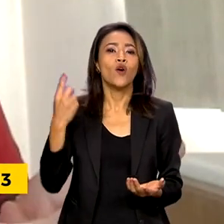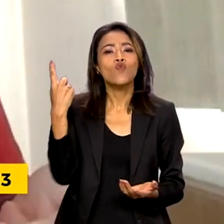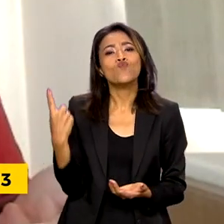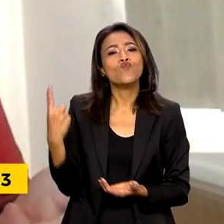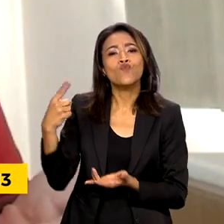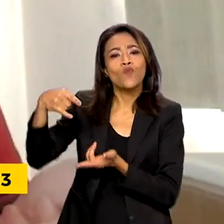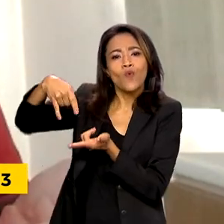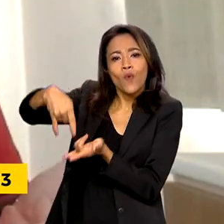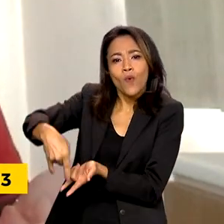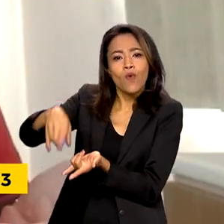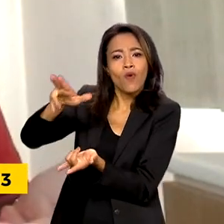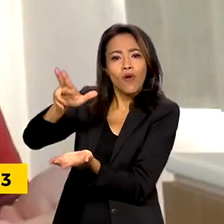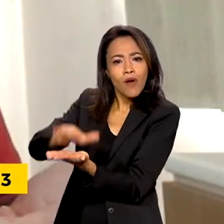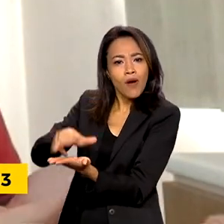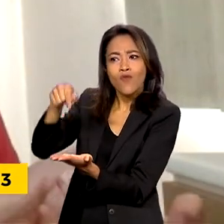a menos sendo ocupado pela gripe.